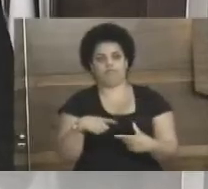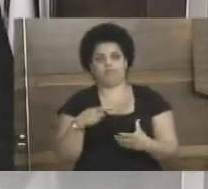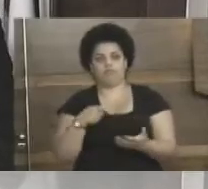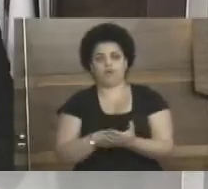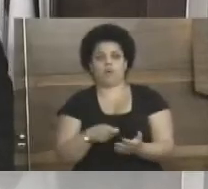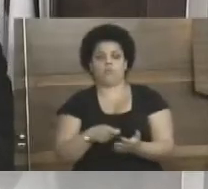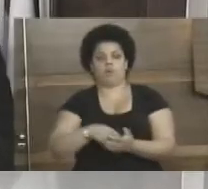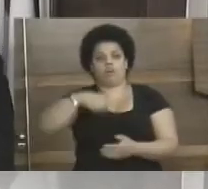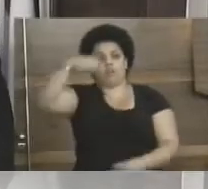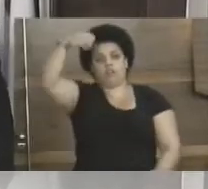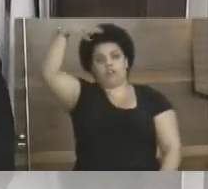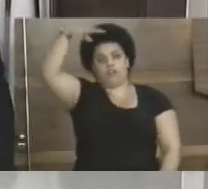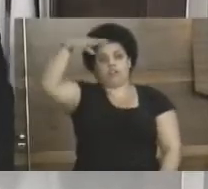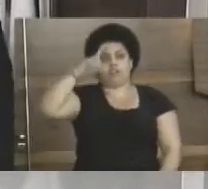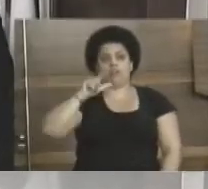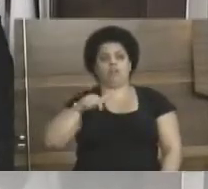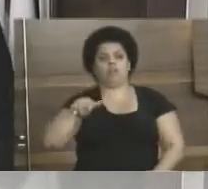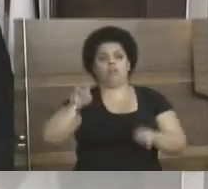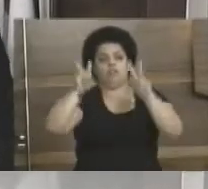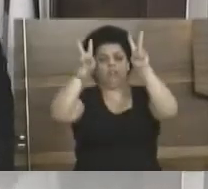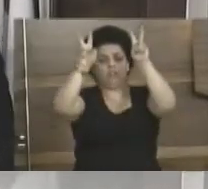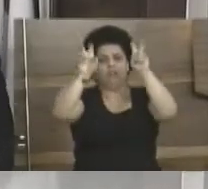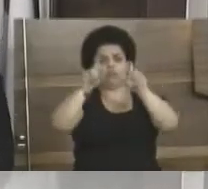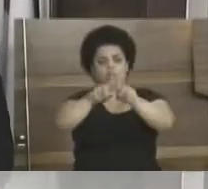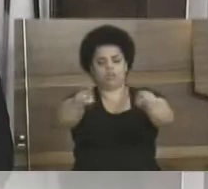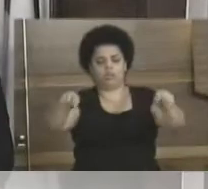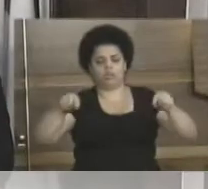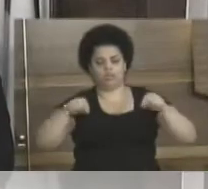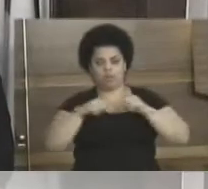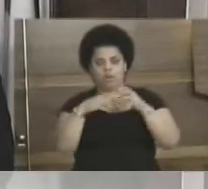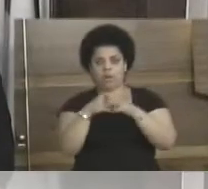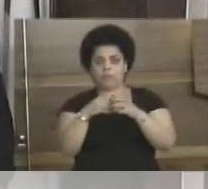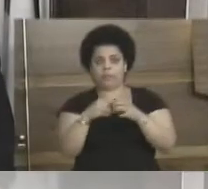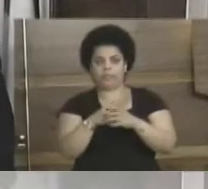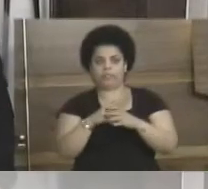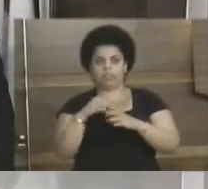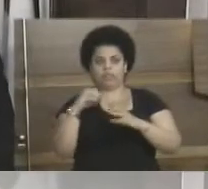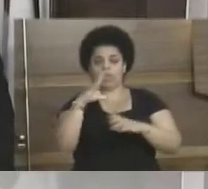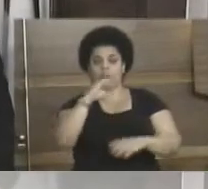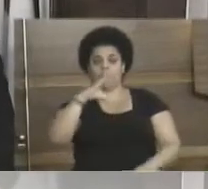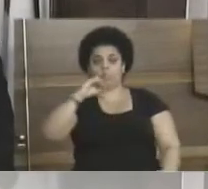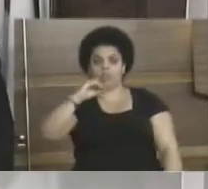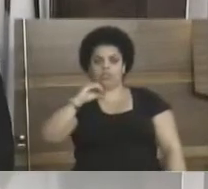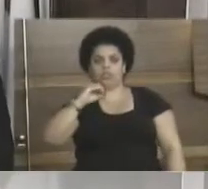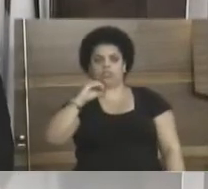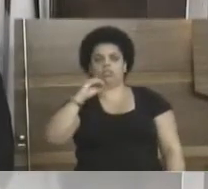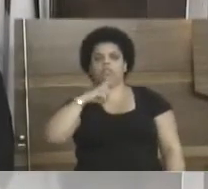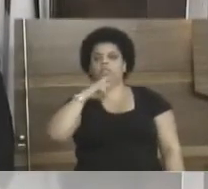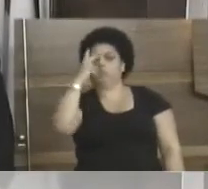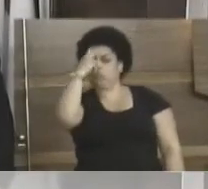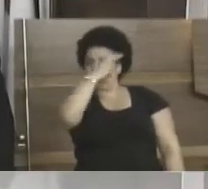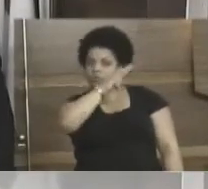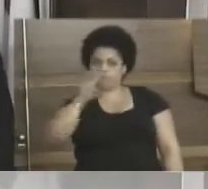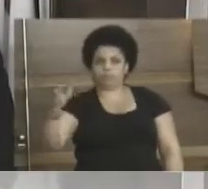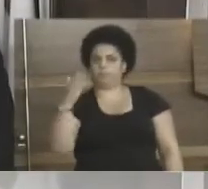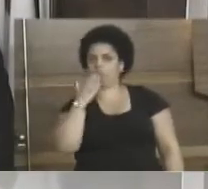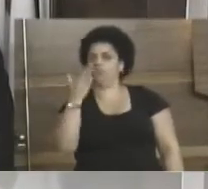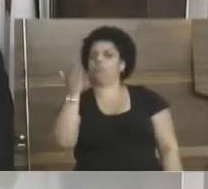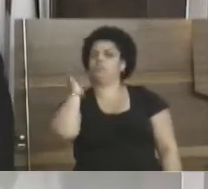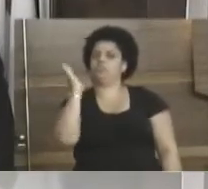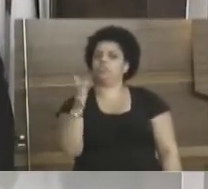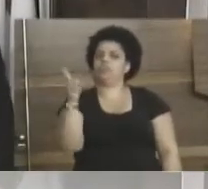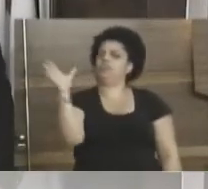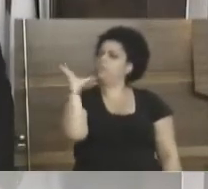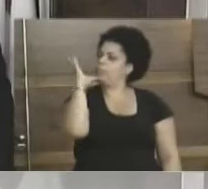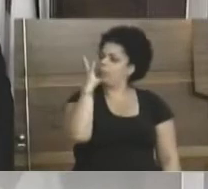é cobrar a iluminação pública sobre a iluminação da quadra do Camurim Grande. Já tenho pedido há duas semanas para a iluminação pública